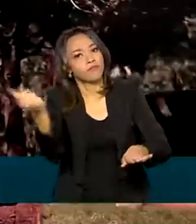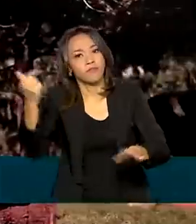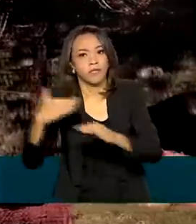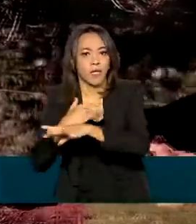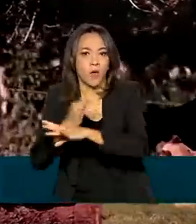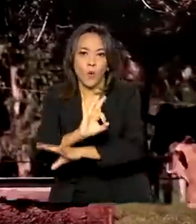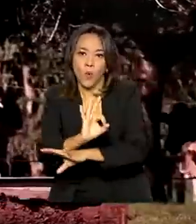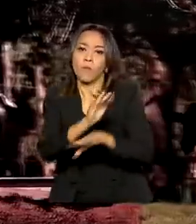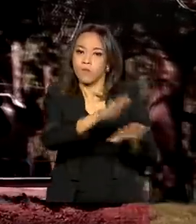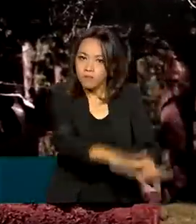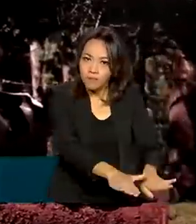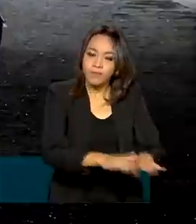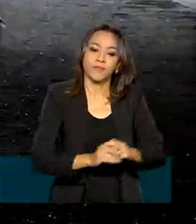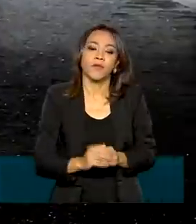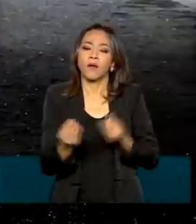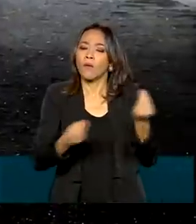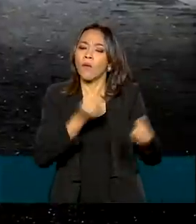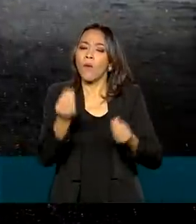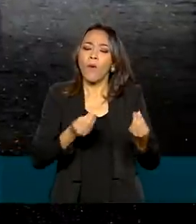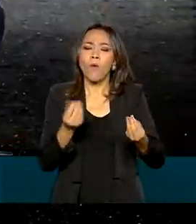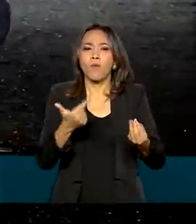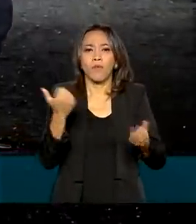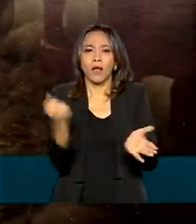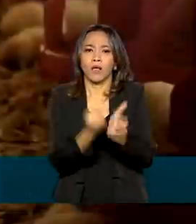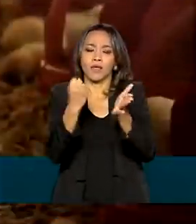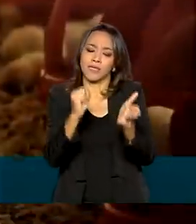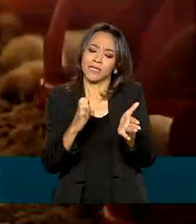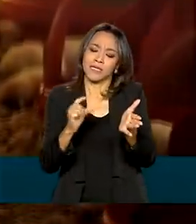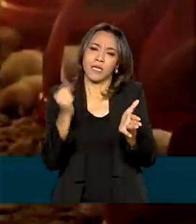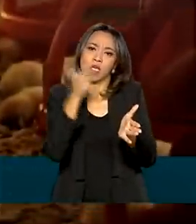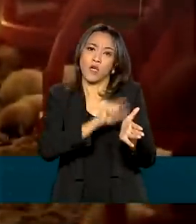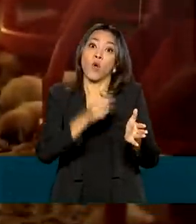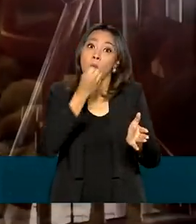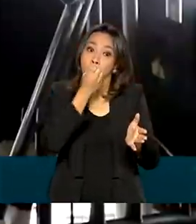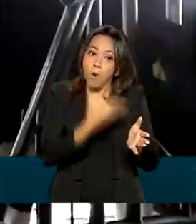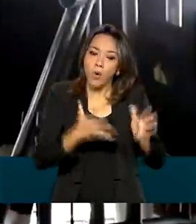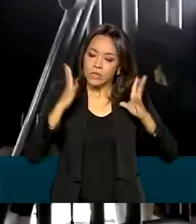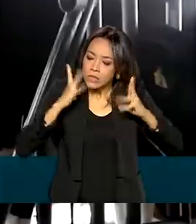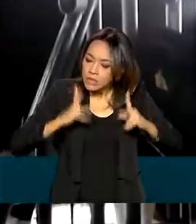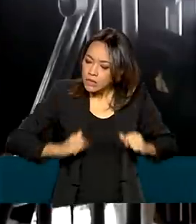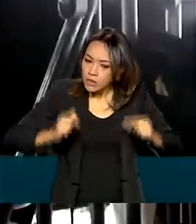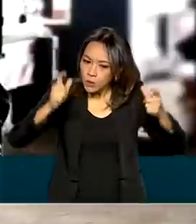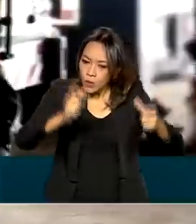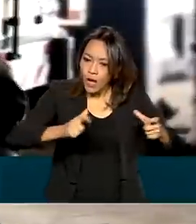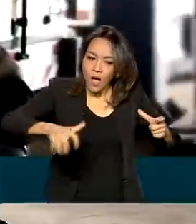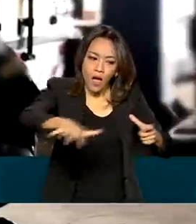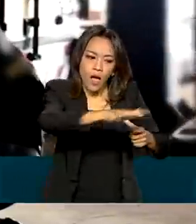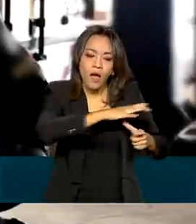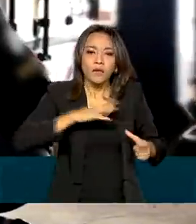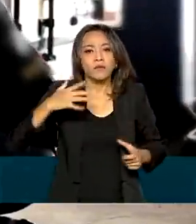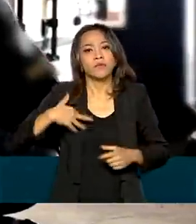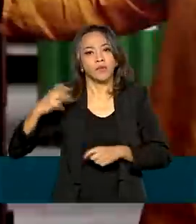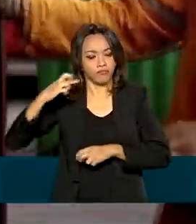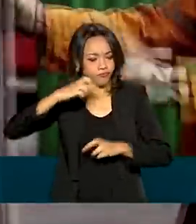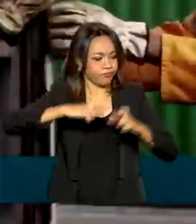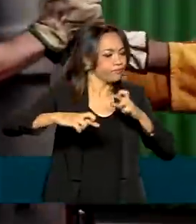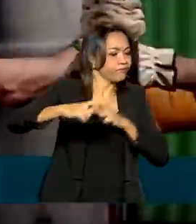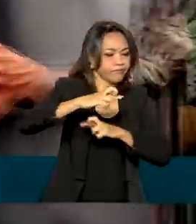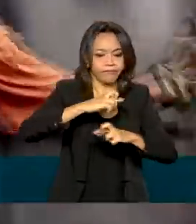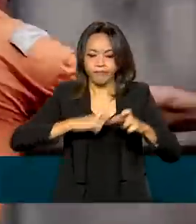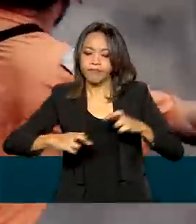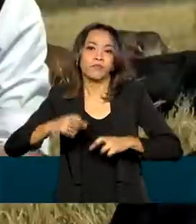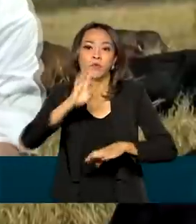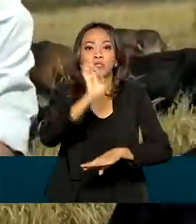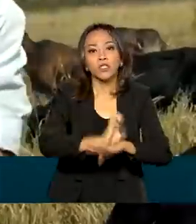Para ganhar o selo arte, é preciso mostrar boas práticas agropecuárias e sanitárias nas inspeções estaduais e federais.